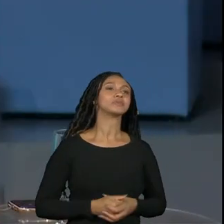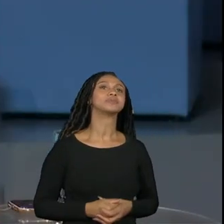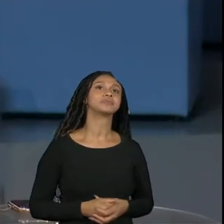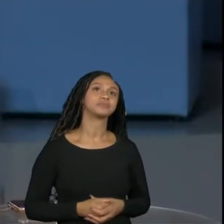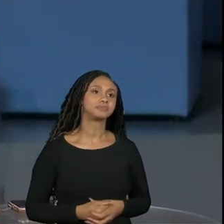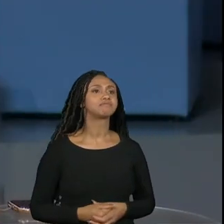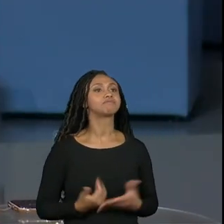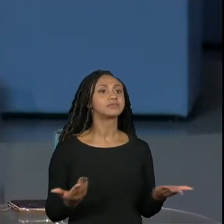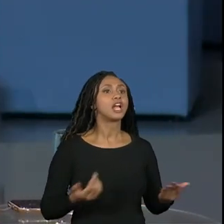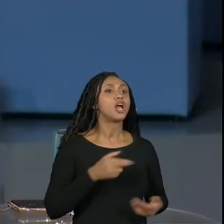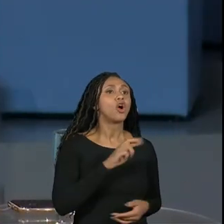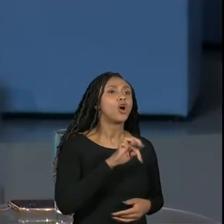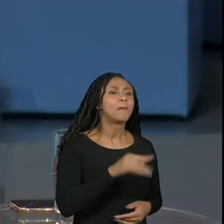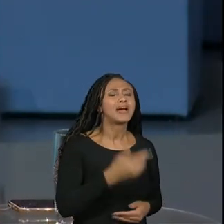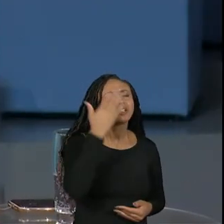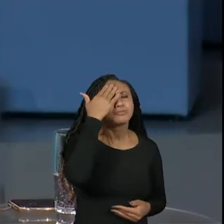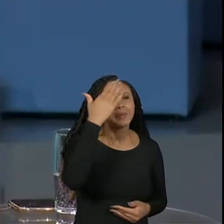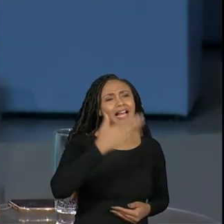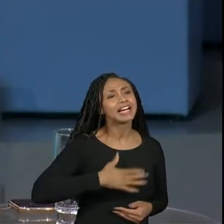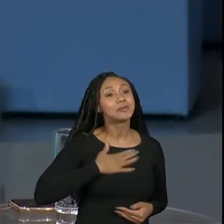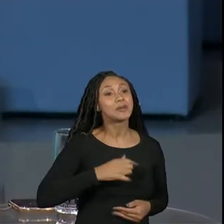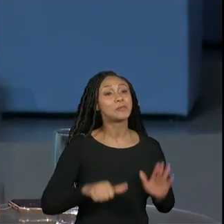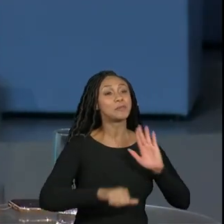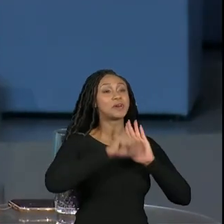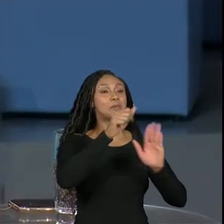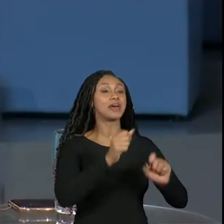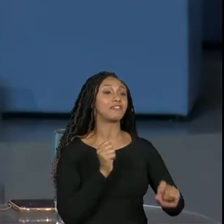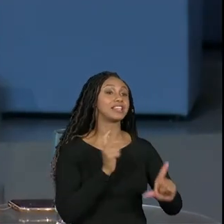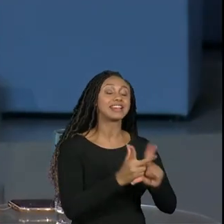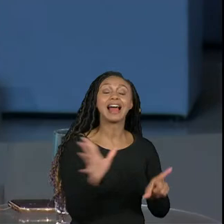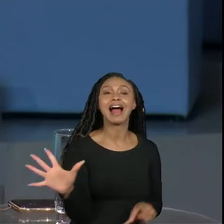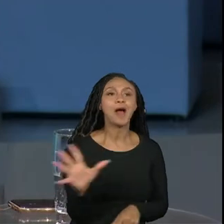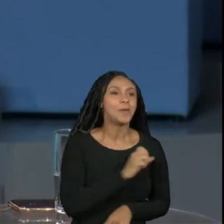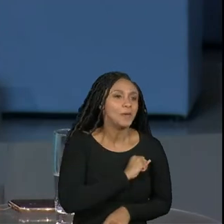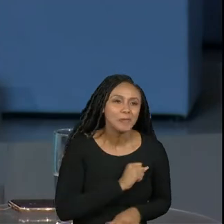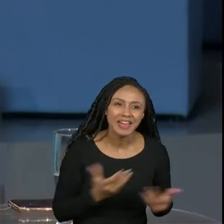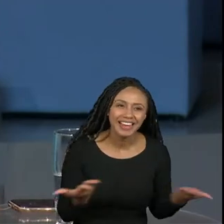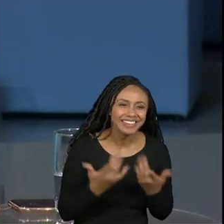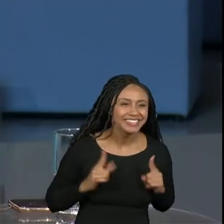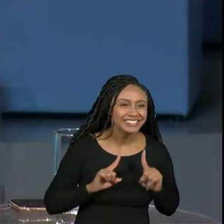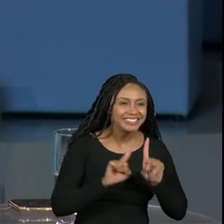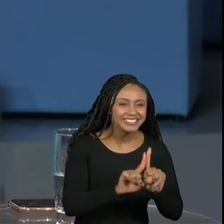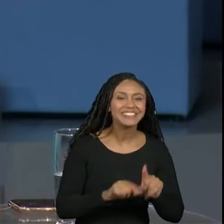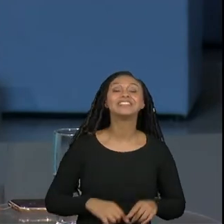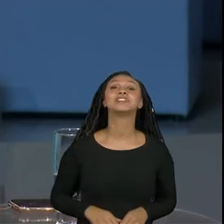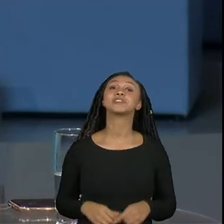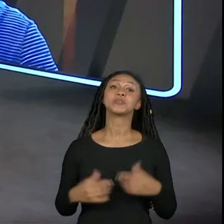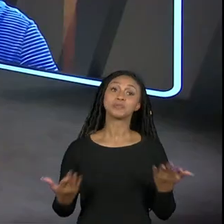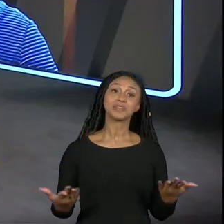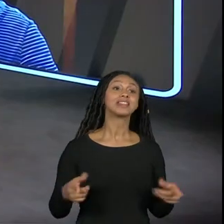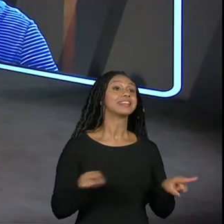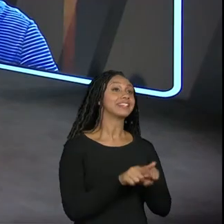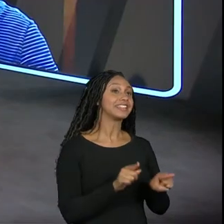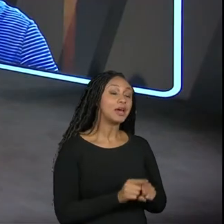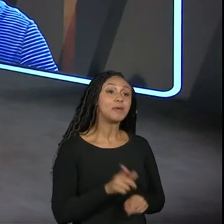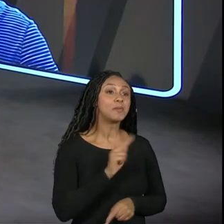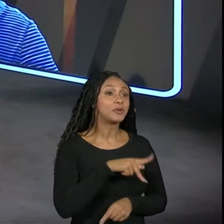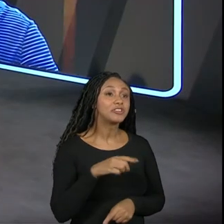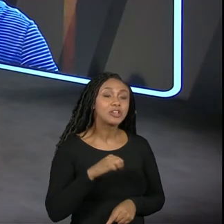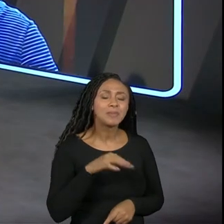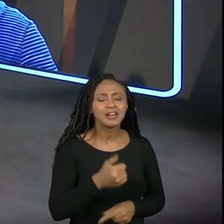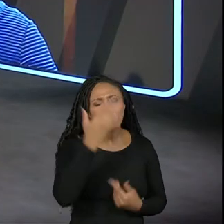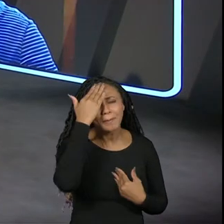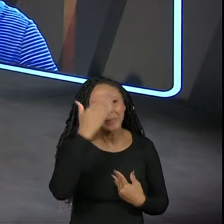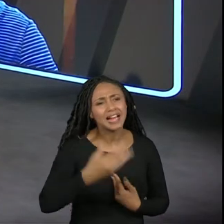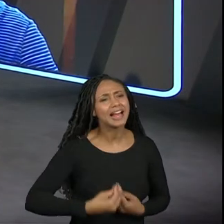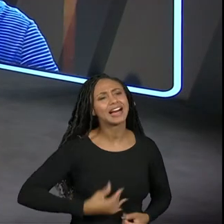Roberto foi um prazer enorme nossa primeira live juntos amei estaremos juntos mais uma vez Maria Helena para você muito obrigada é sempre